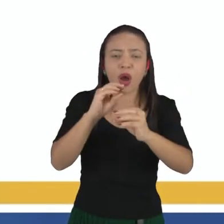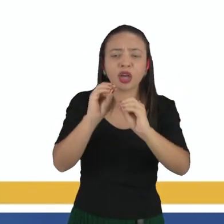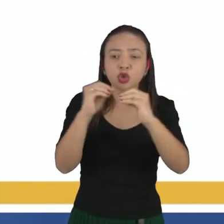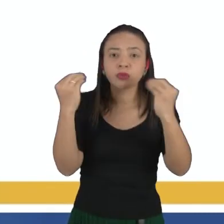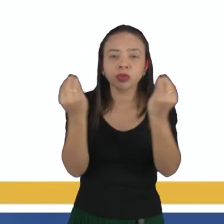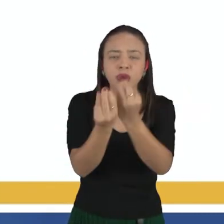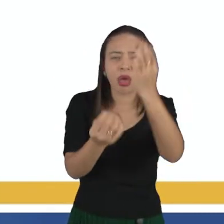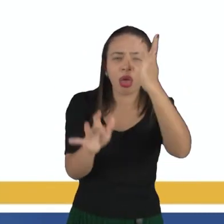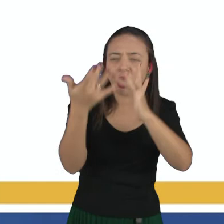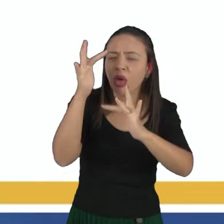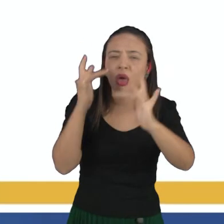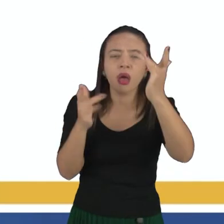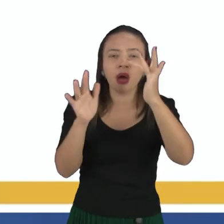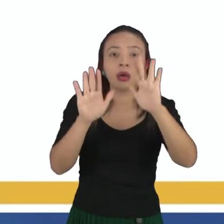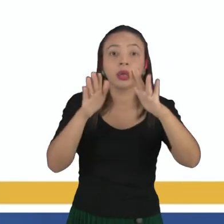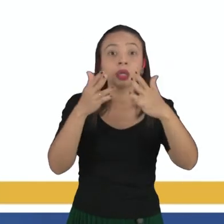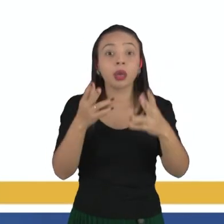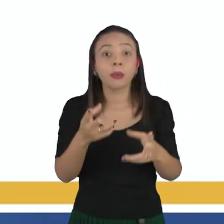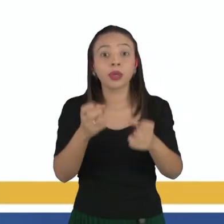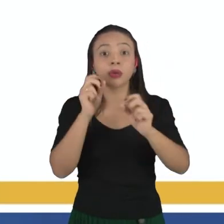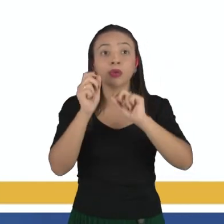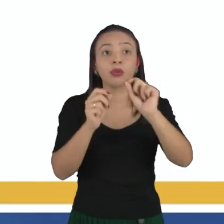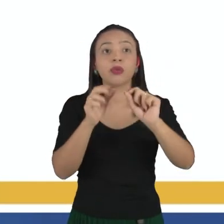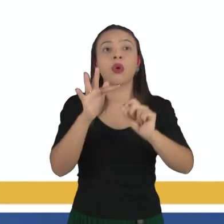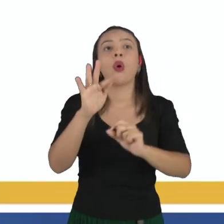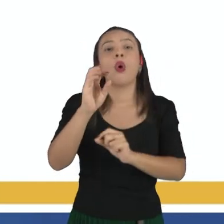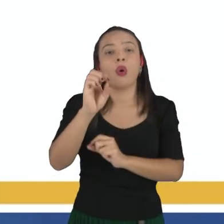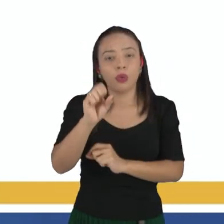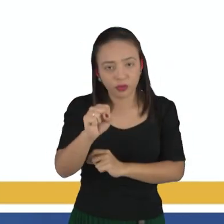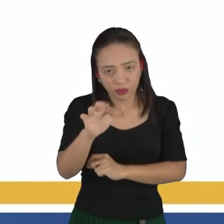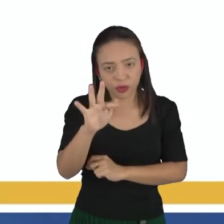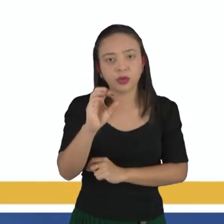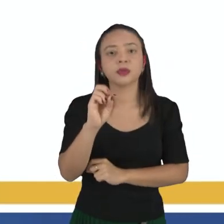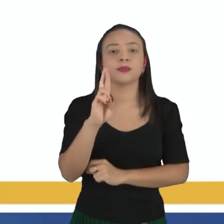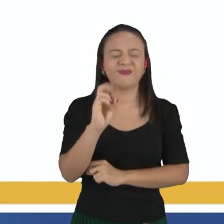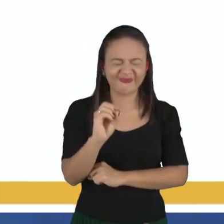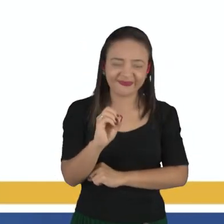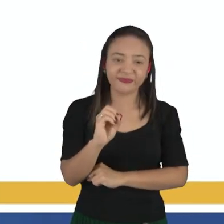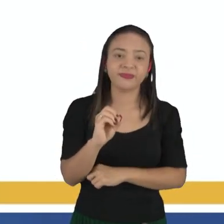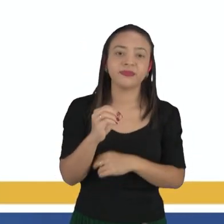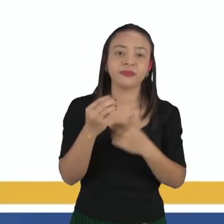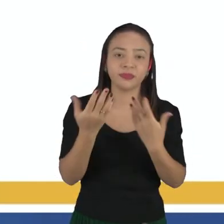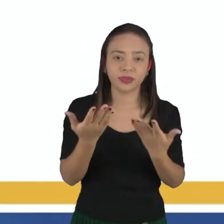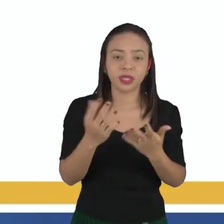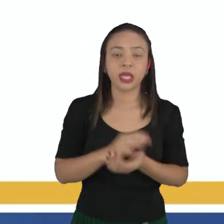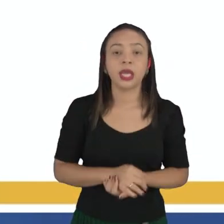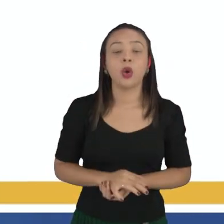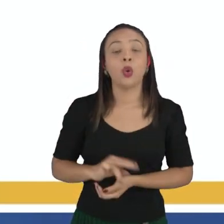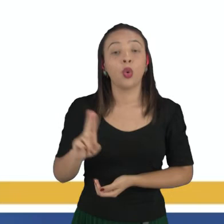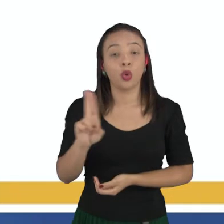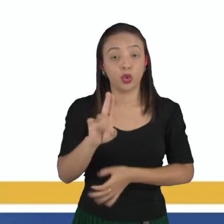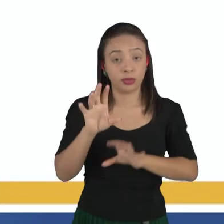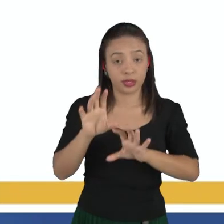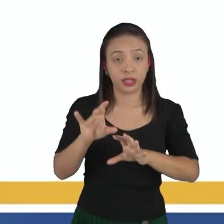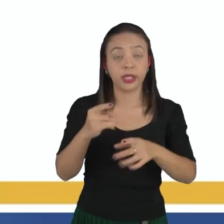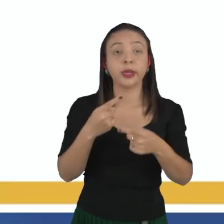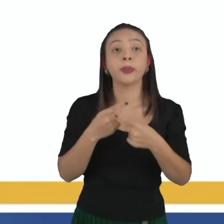ele descobriu o fósforo, fósforo, esse elemento foi nomeado assim pela sua propriedade de